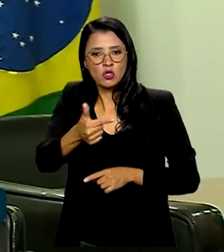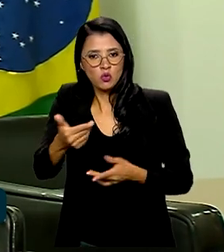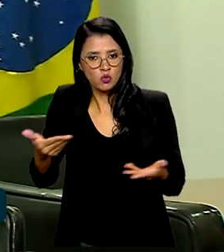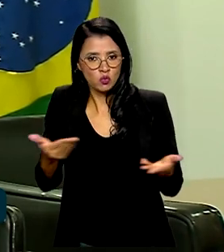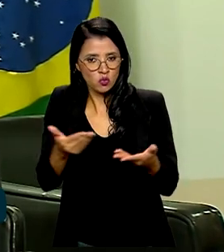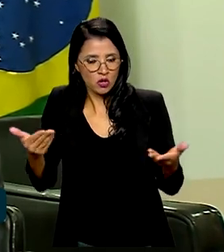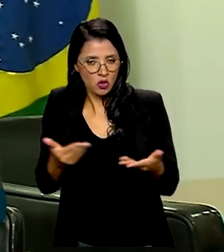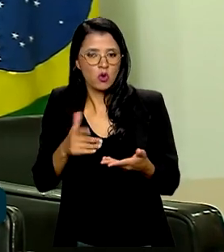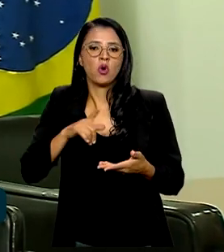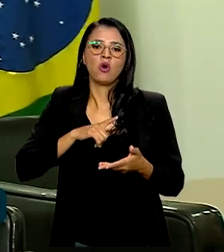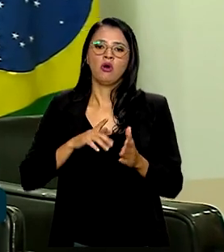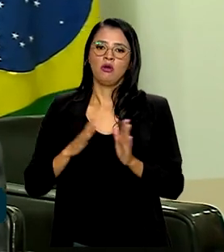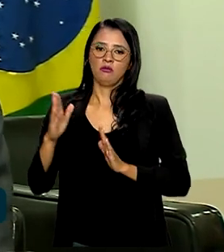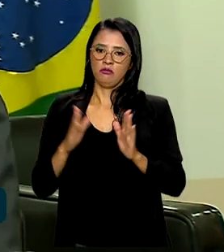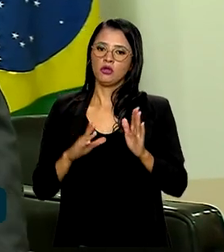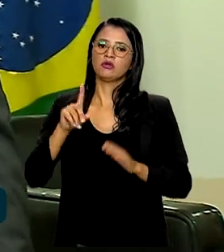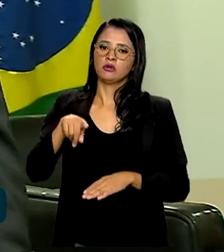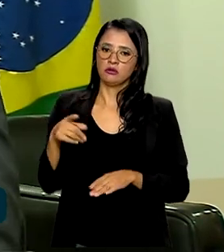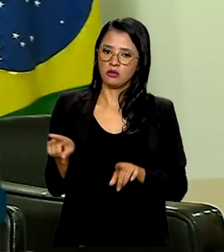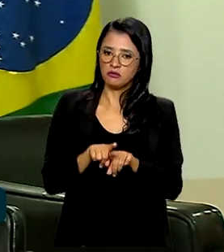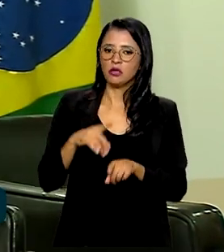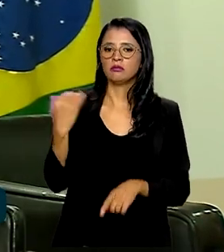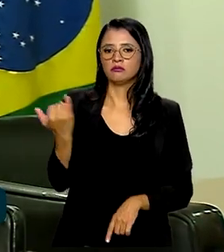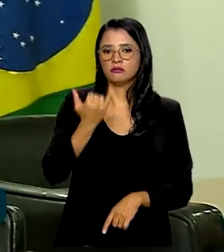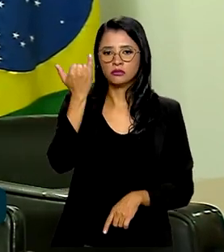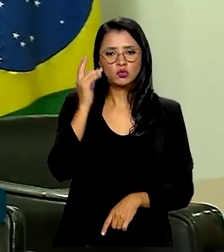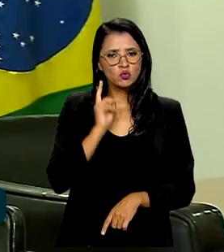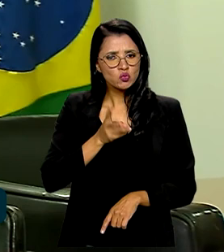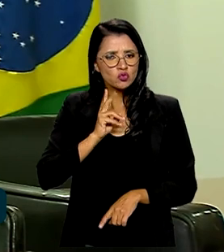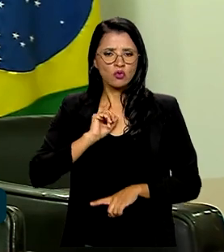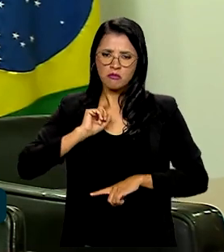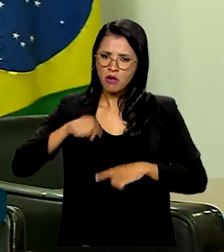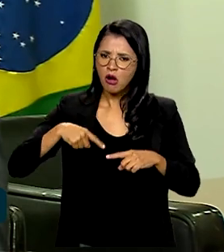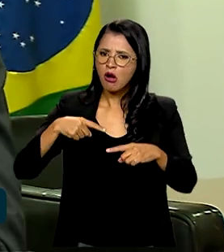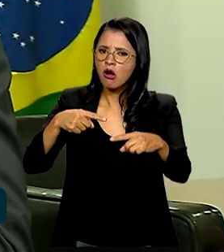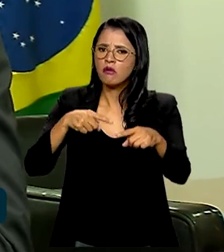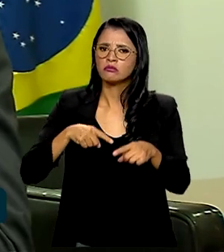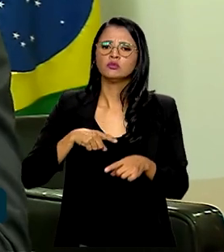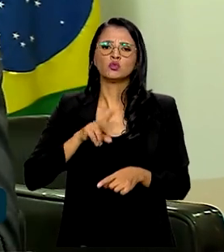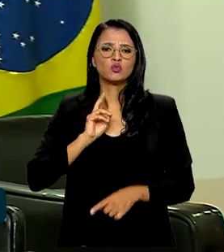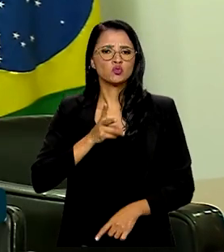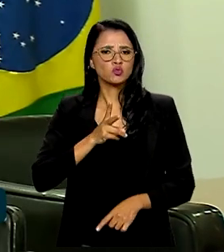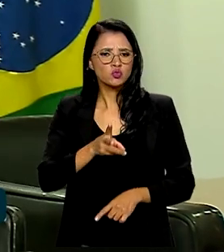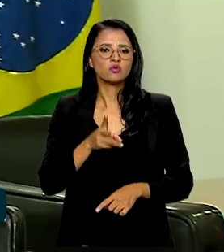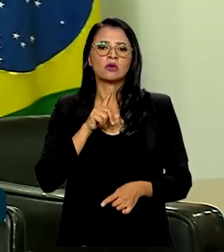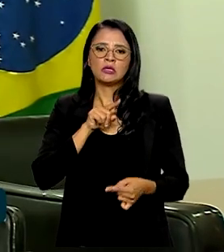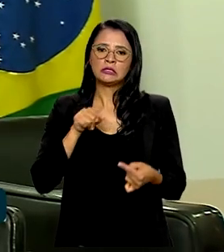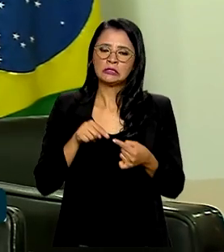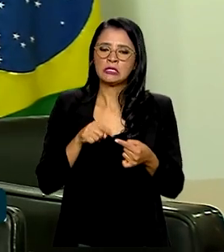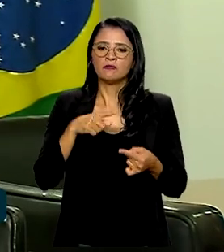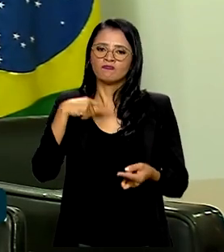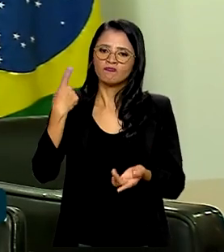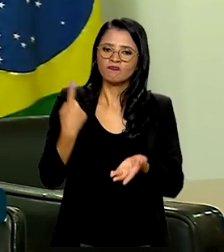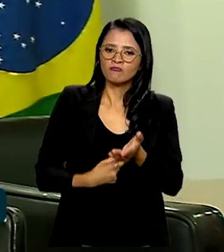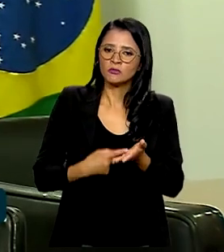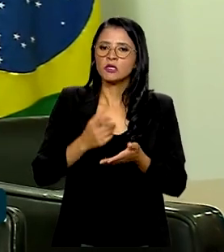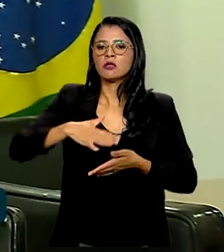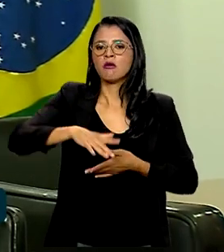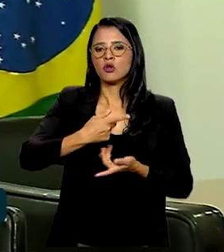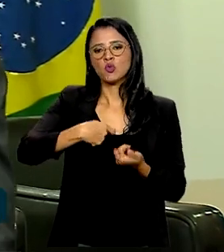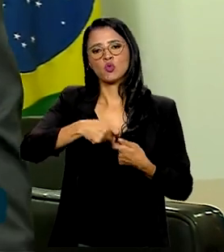segundo turno do campeonato também muito importante. Nós vamos continuar avançando nessa consolidação do ambiente